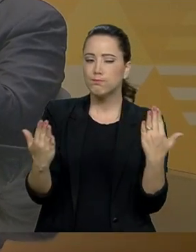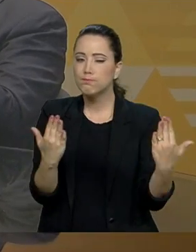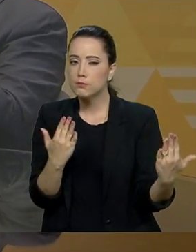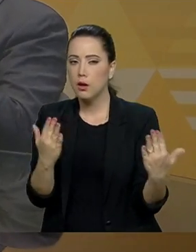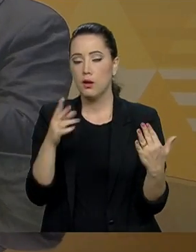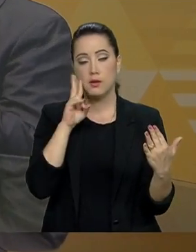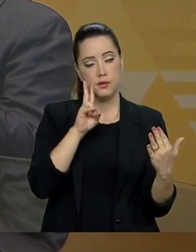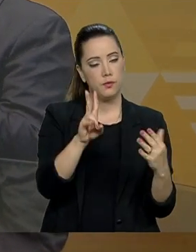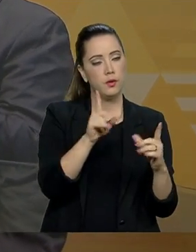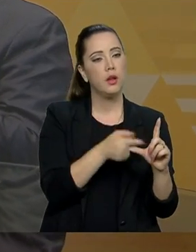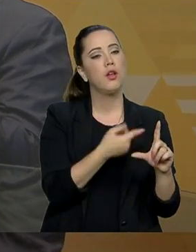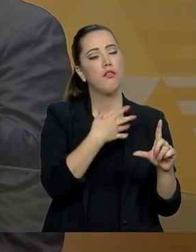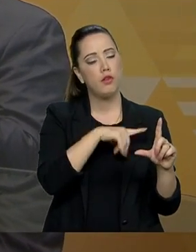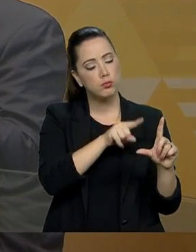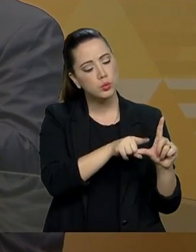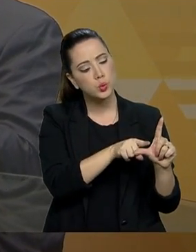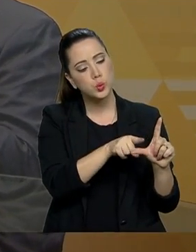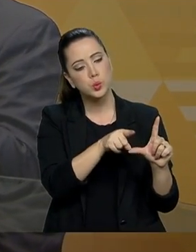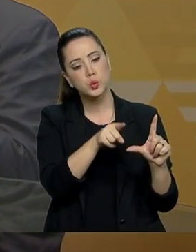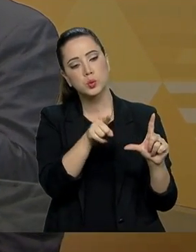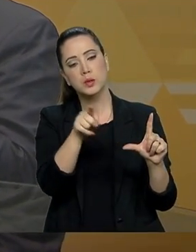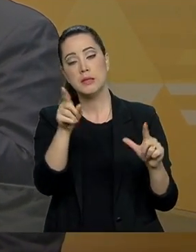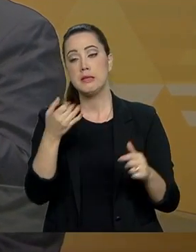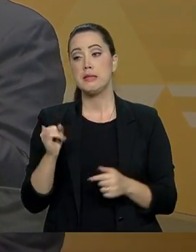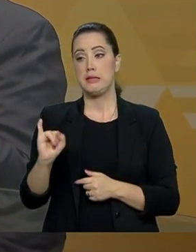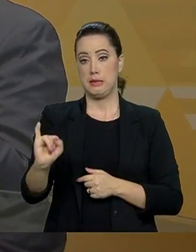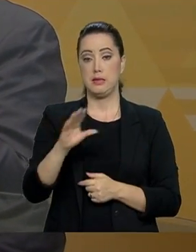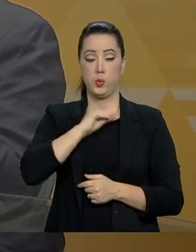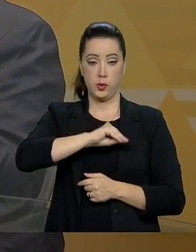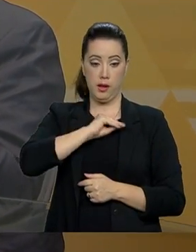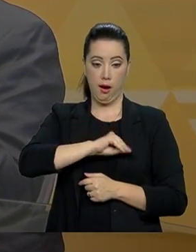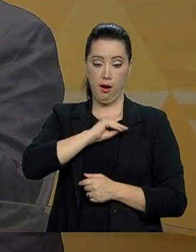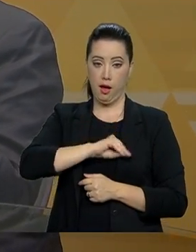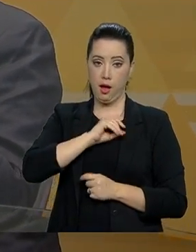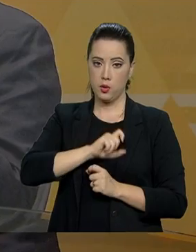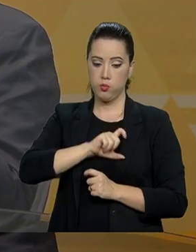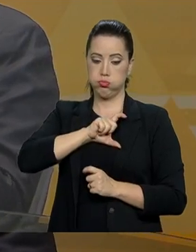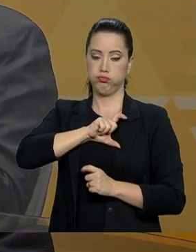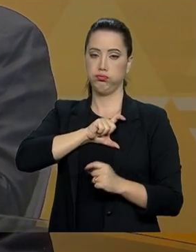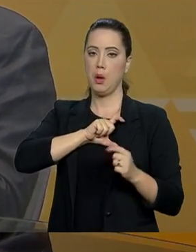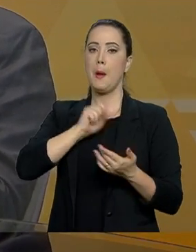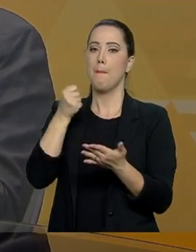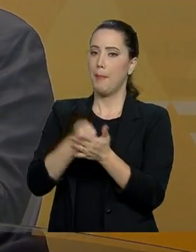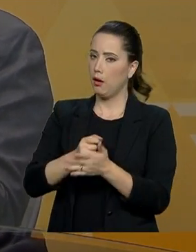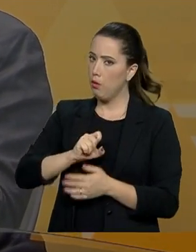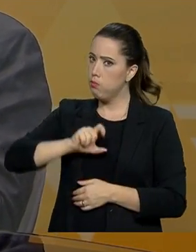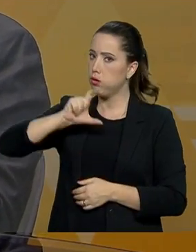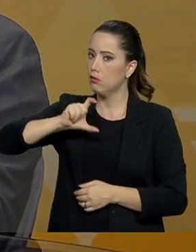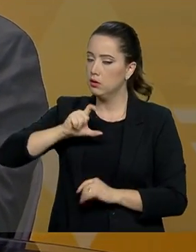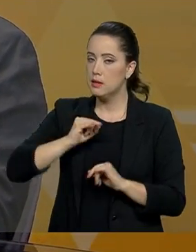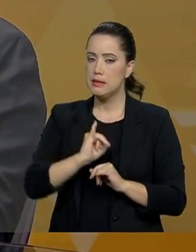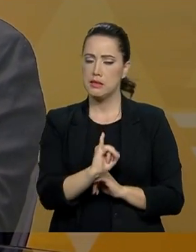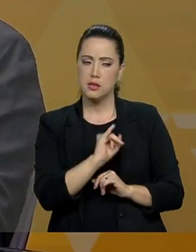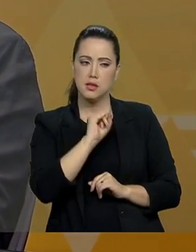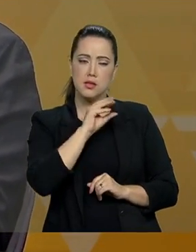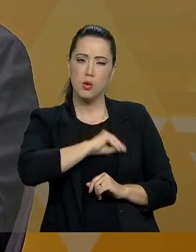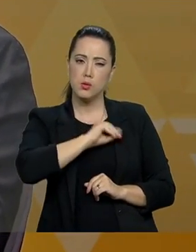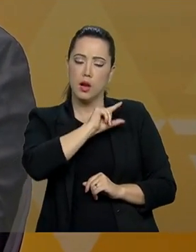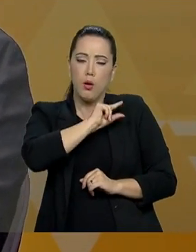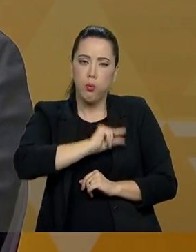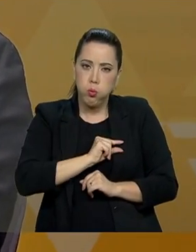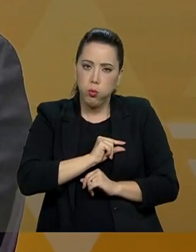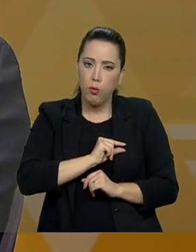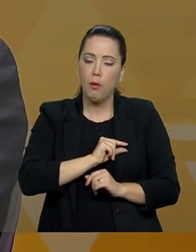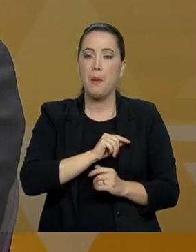uma progressividade. Então, claramente... mais, paga uma alíquota maior. Quem ganha mais, contribui com mais. Quem ganha menos, contribui